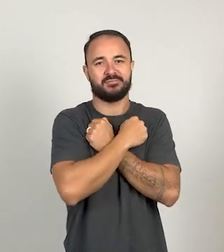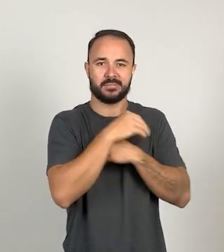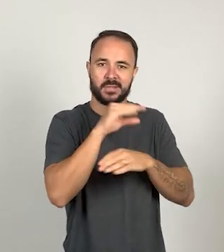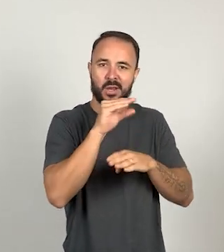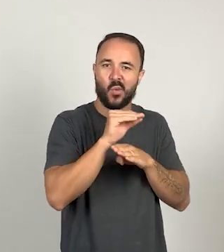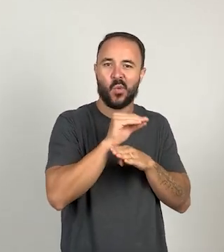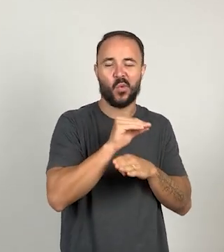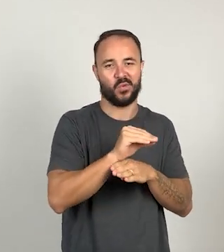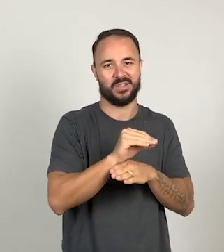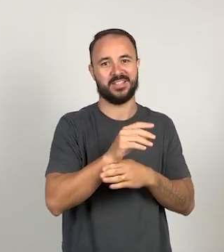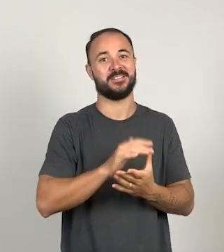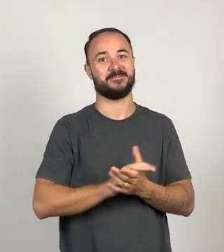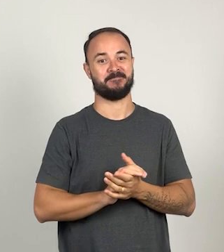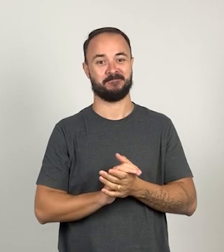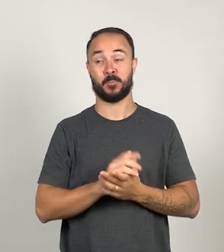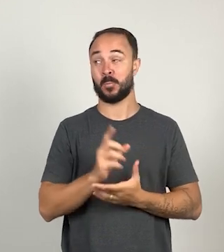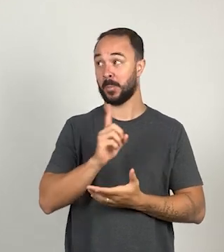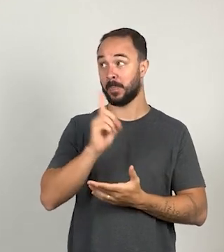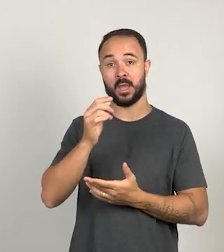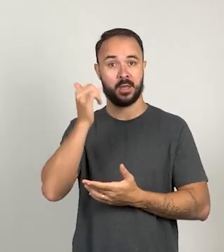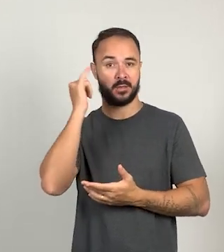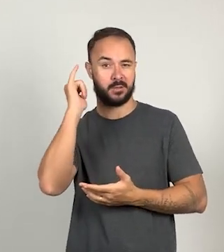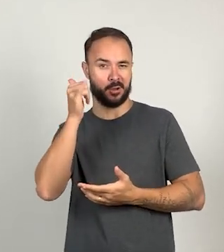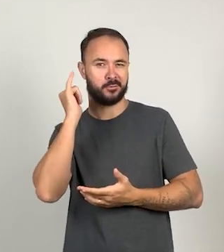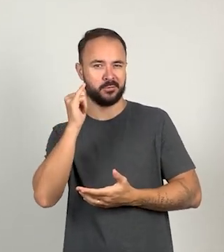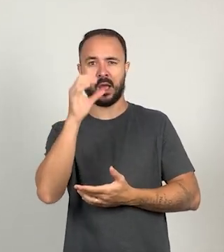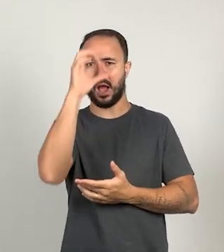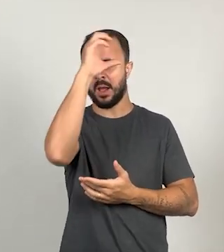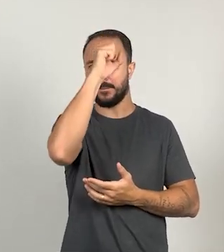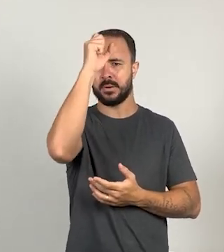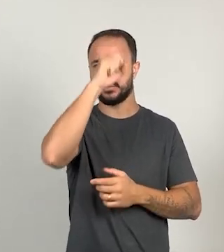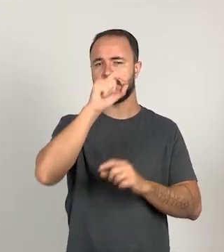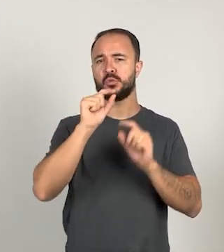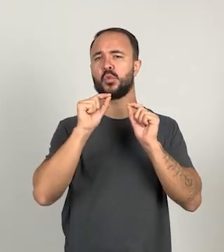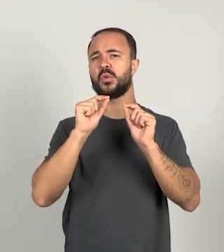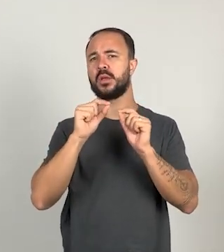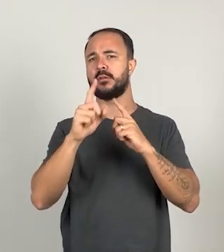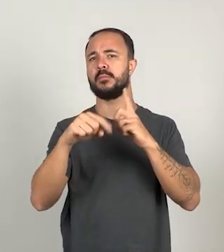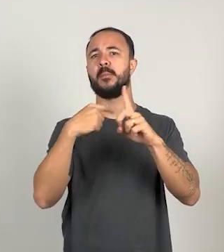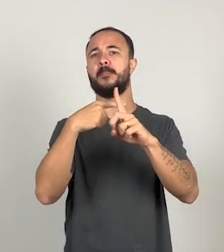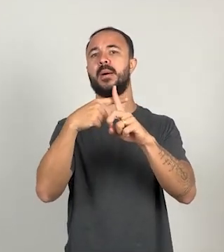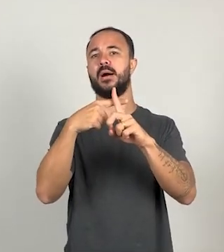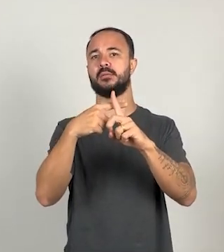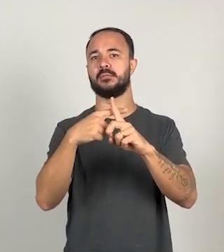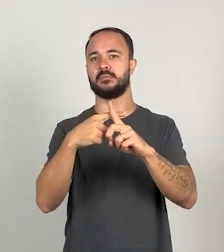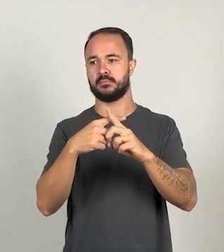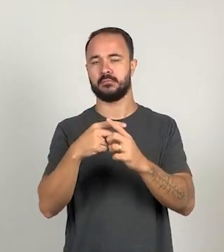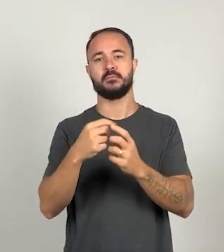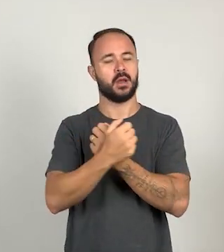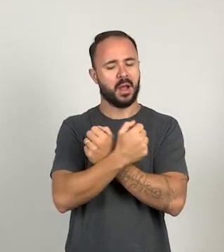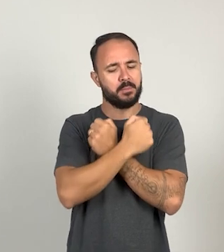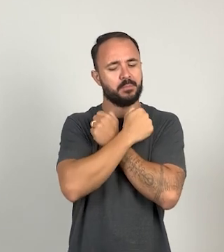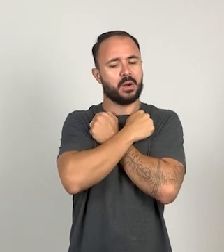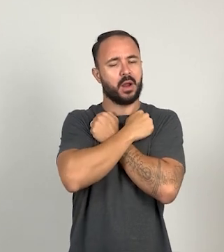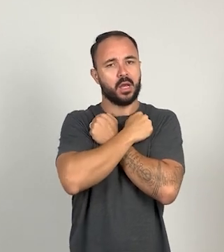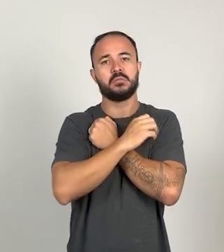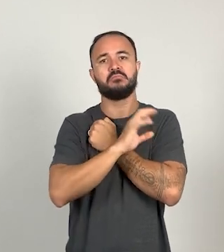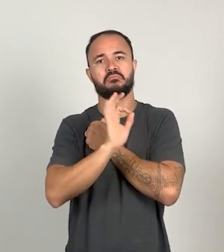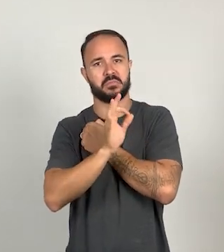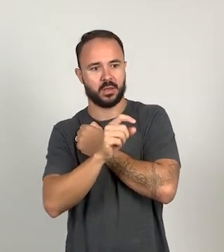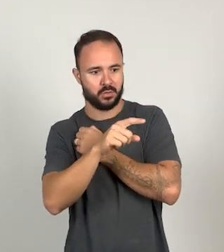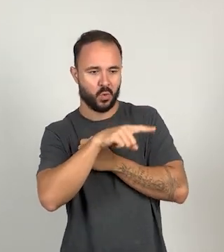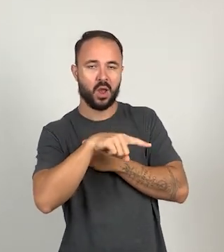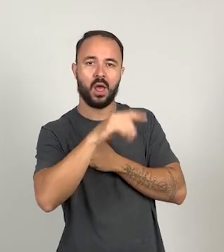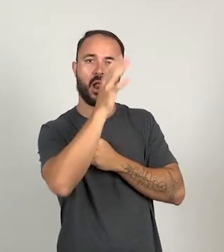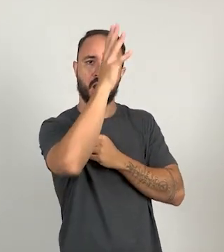E aqui na nossa historinha, a gente aprende outra coisa também. Além do acolhimento, ela acolheu todo mundo, não